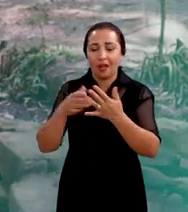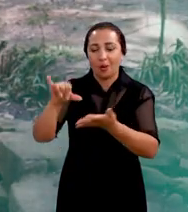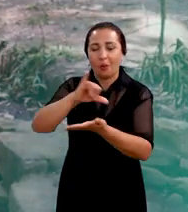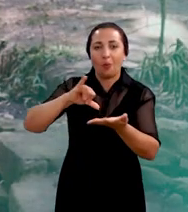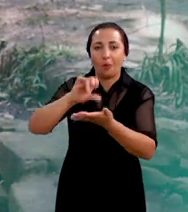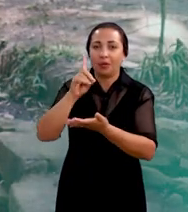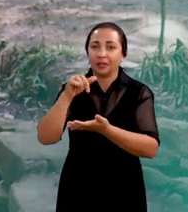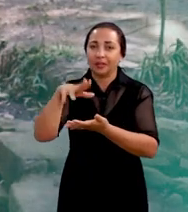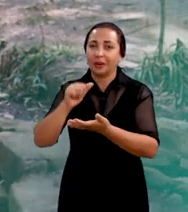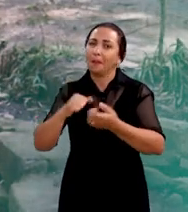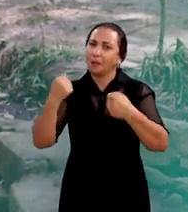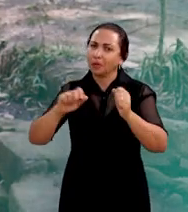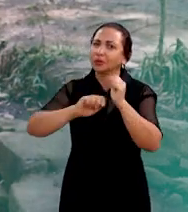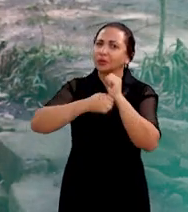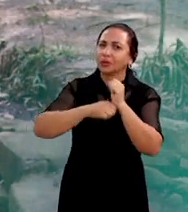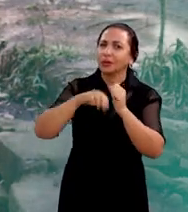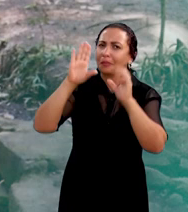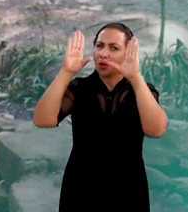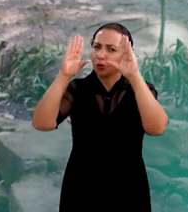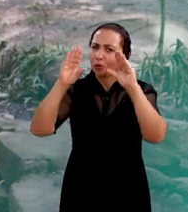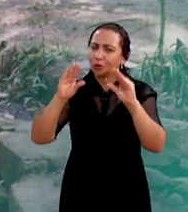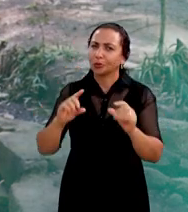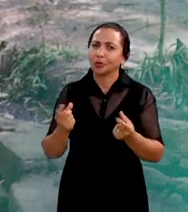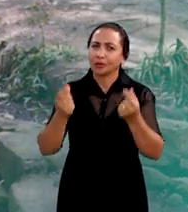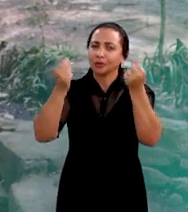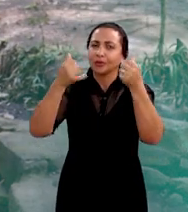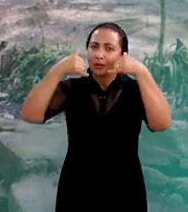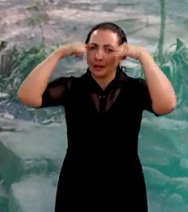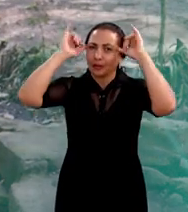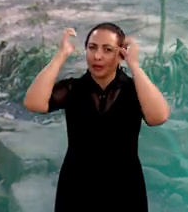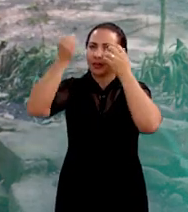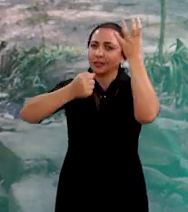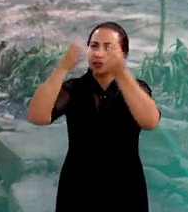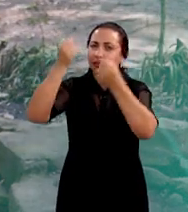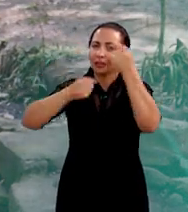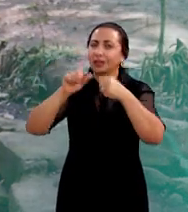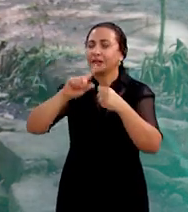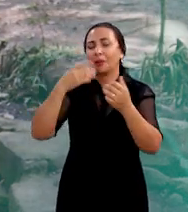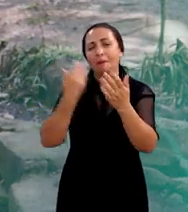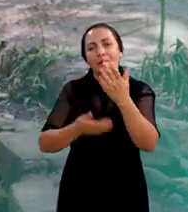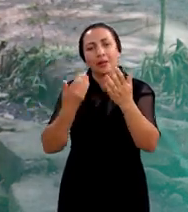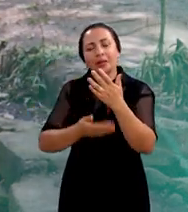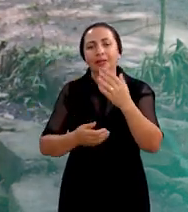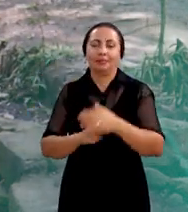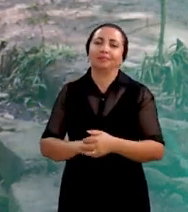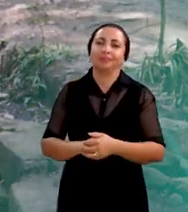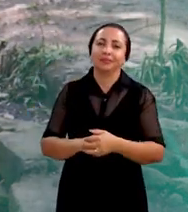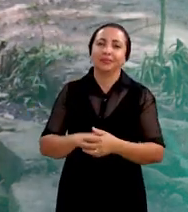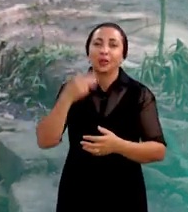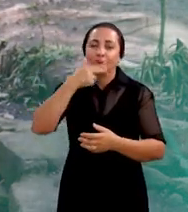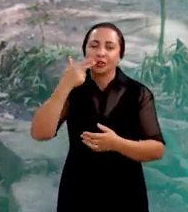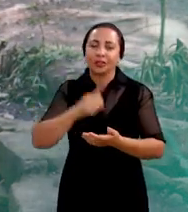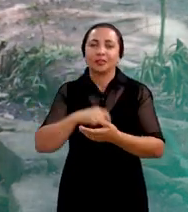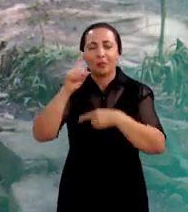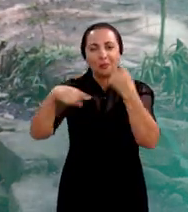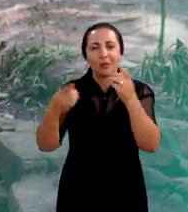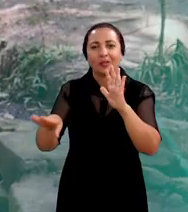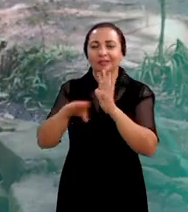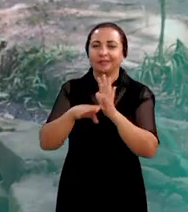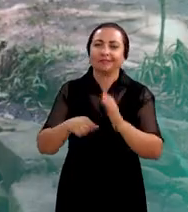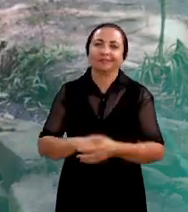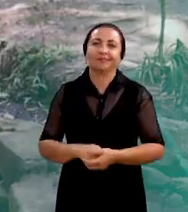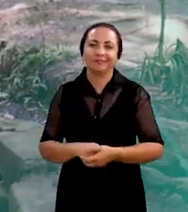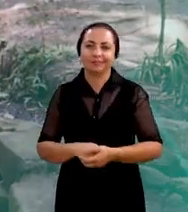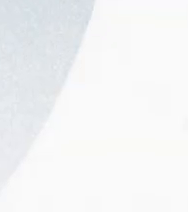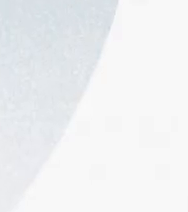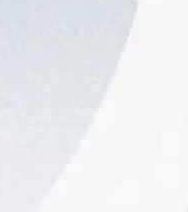Dendê pode ser o segredo para baratear o custo da alimentação do gado leiteiro sem prejudicar a qualidade do leite é daqui a pouco no